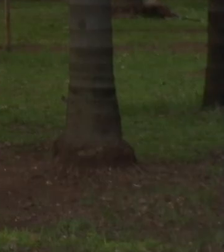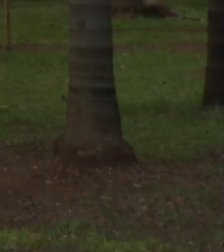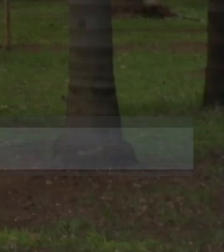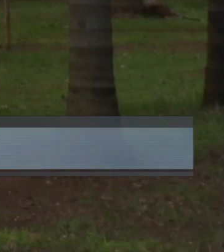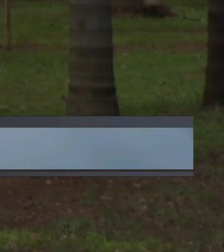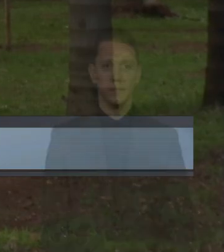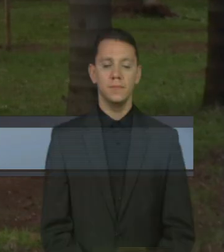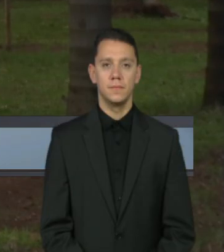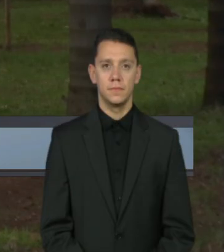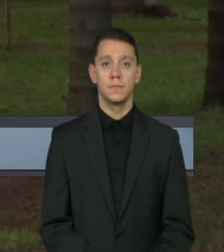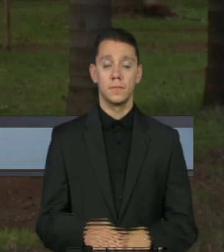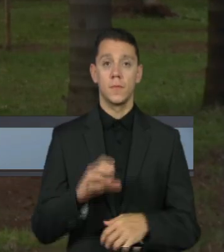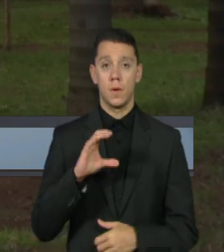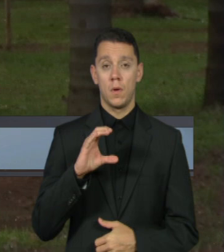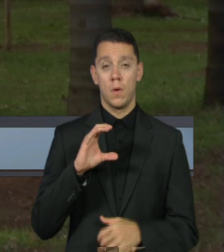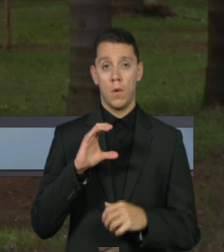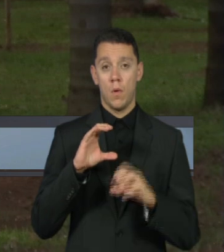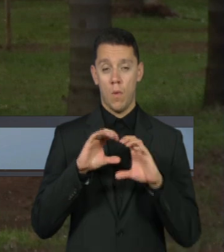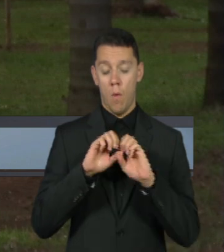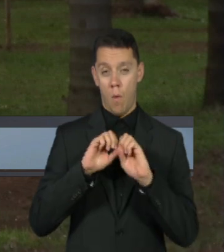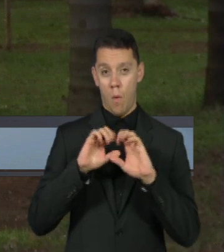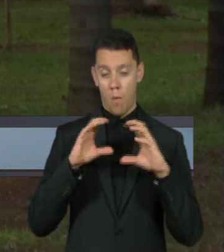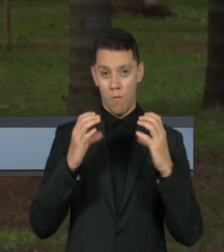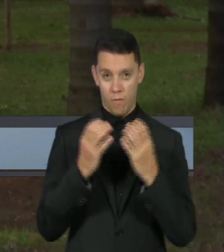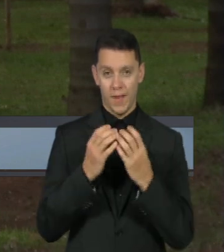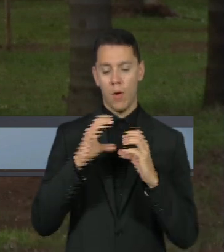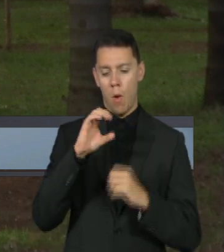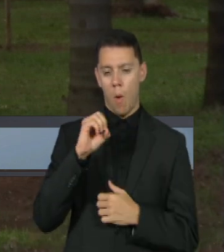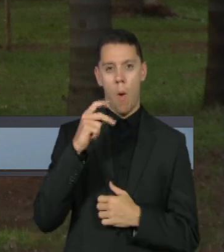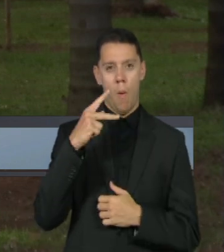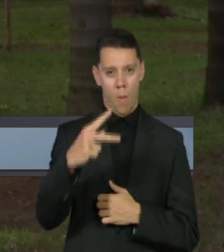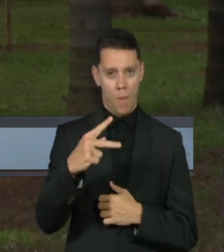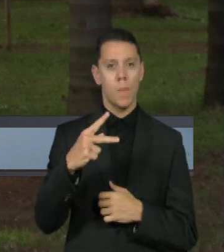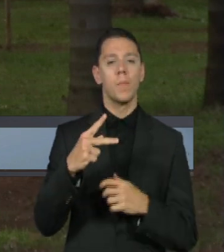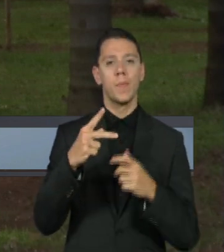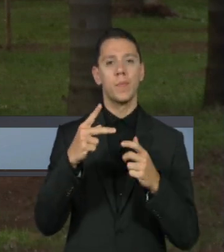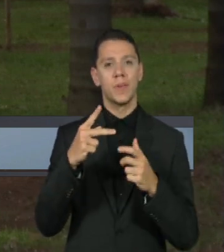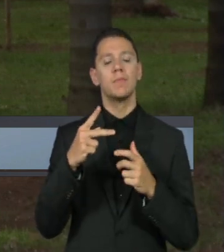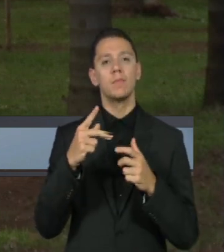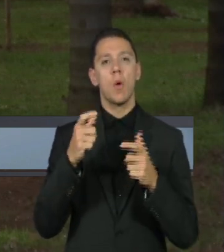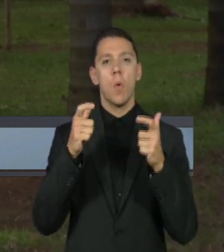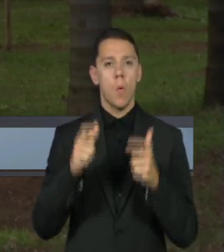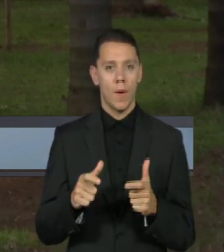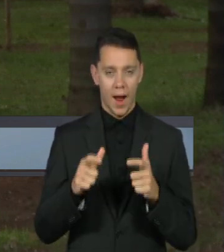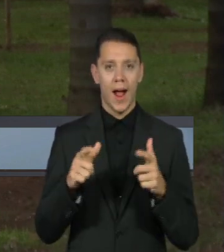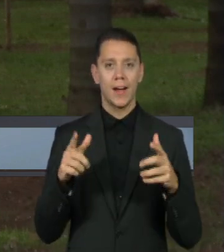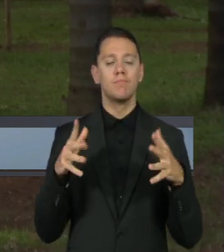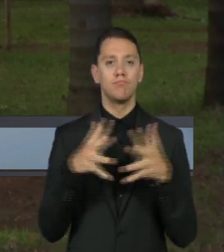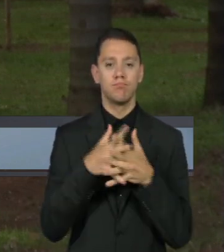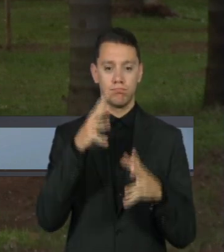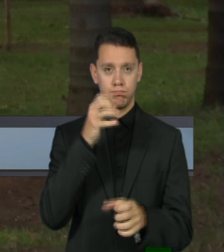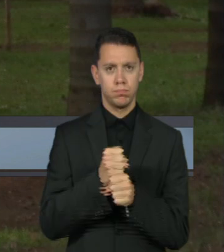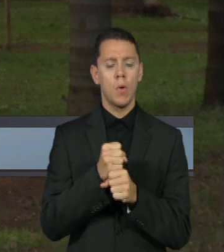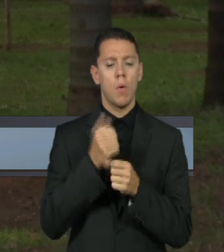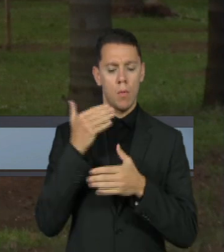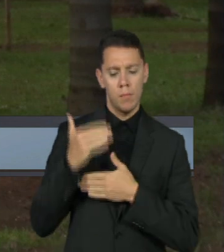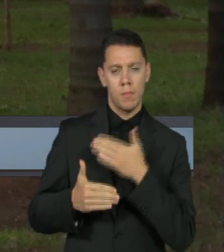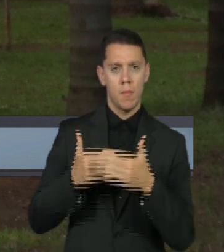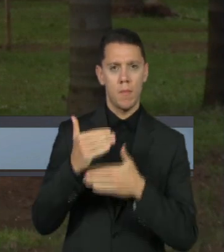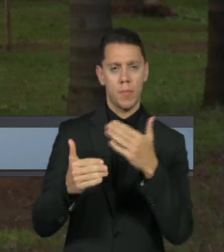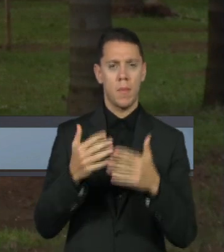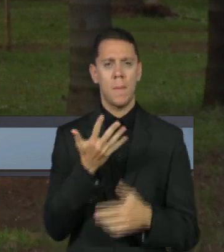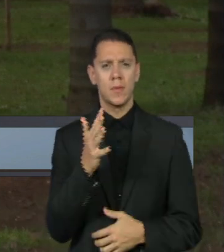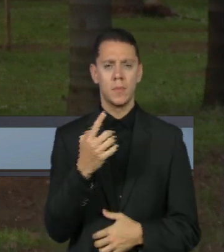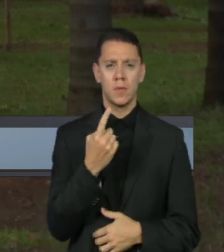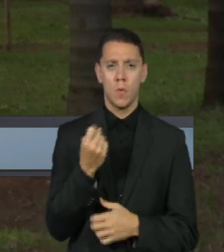A Conferência das Nações Unidas para as Mudanças Climáticas em Glasgow começa a dar os primeiros passos. Cerca de 100 países